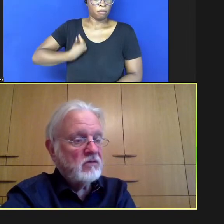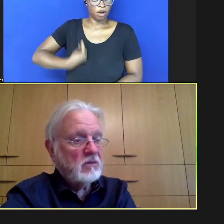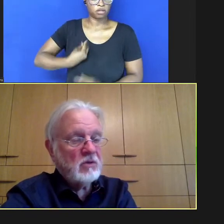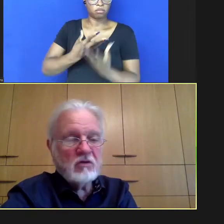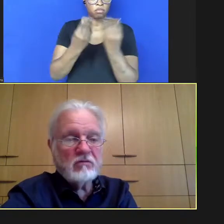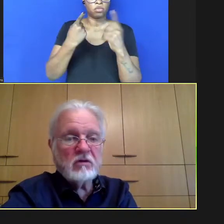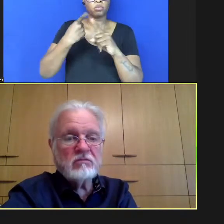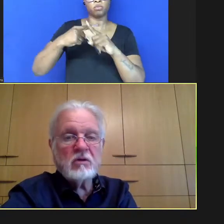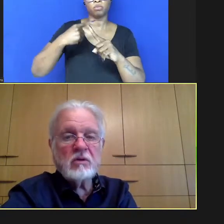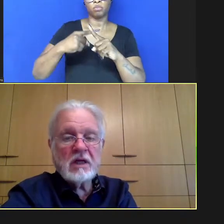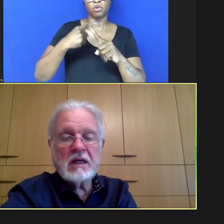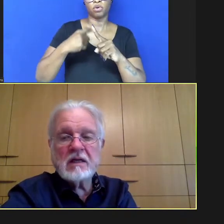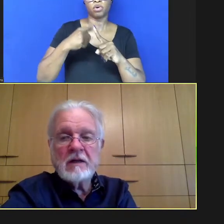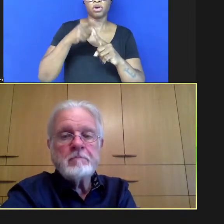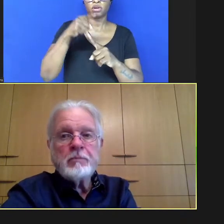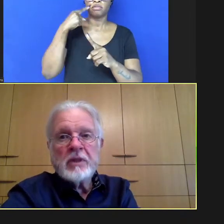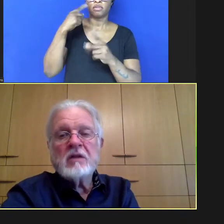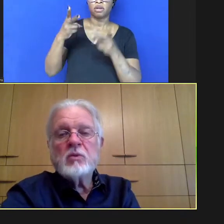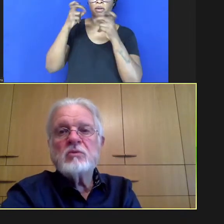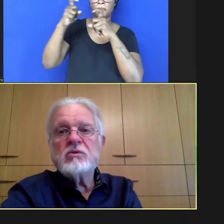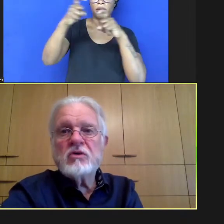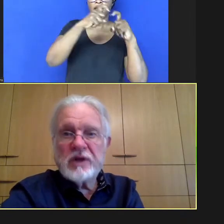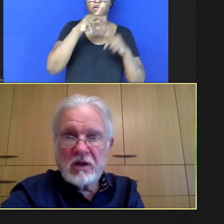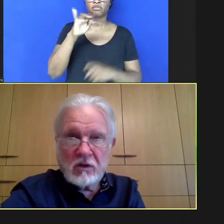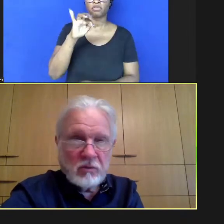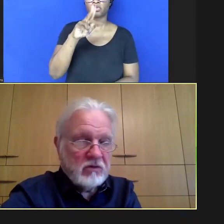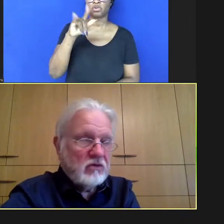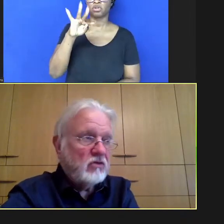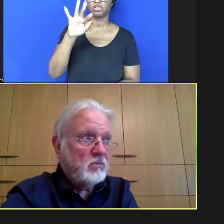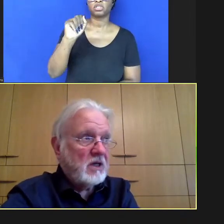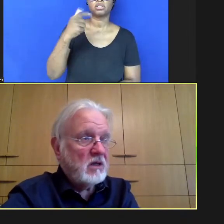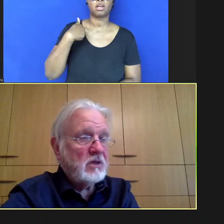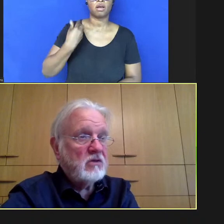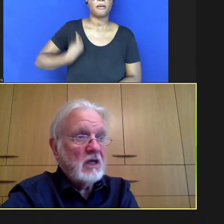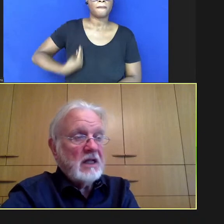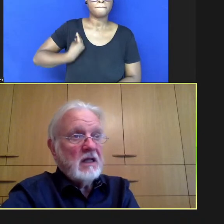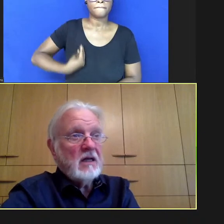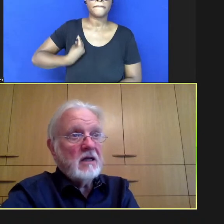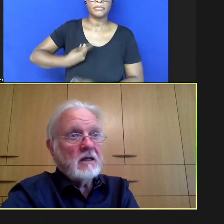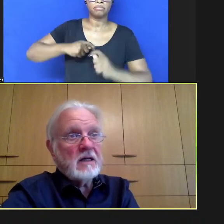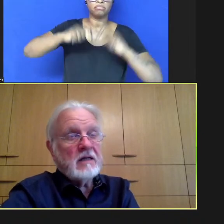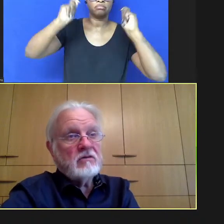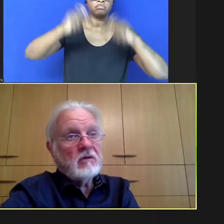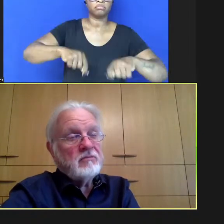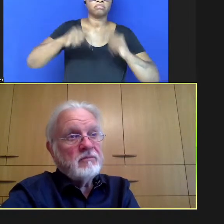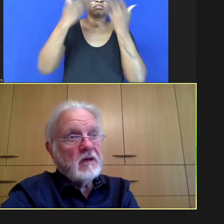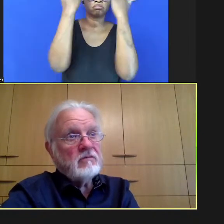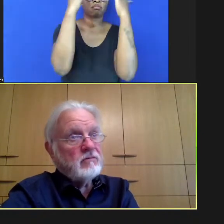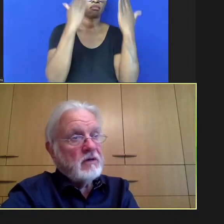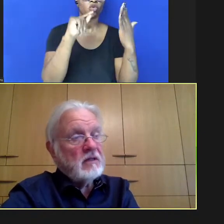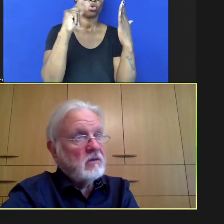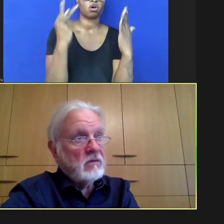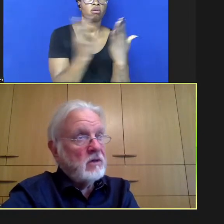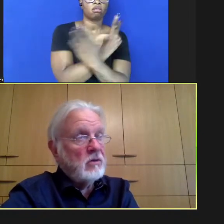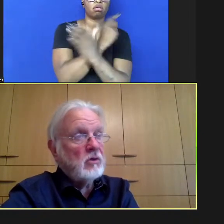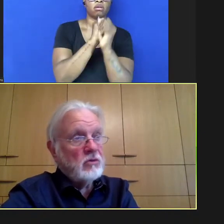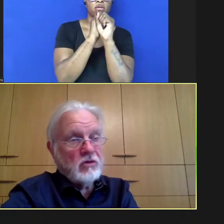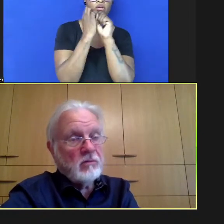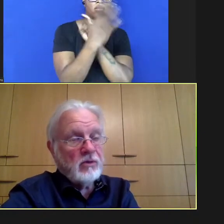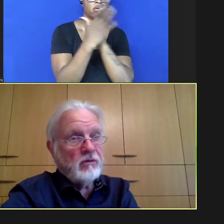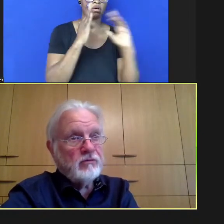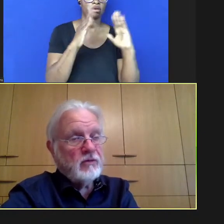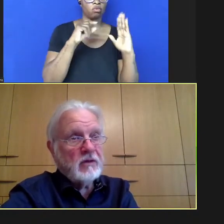por ser virologista eu me envolvi muito de perto em analisar o que aconteceu durante a pandemia o que está